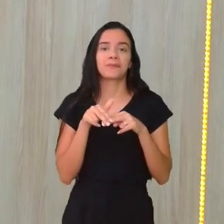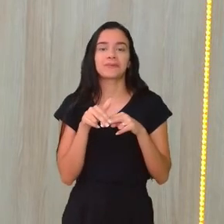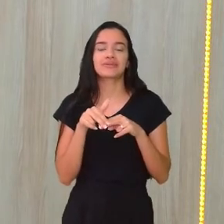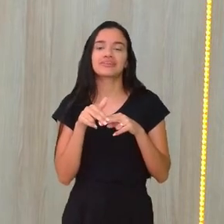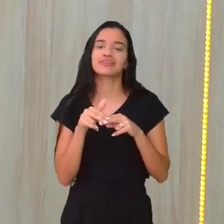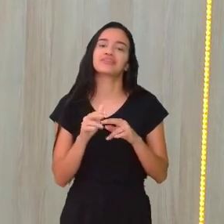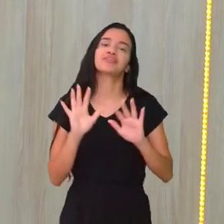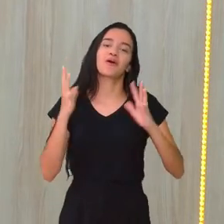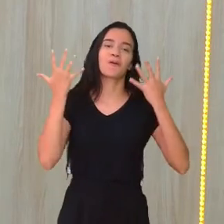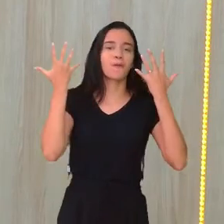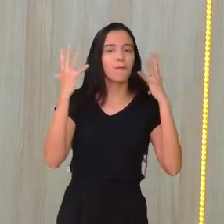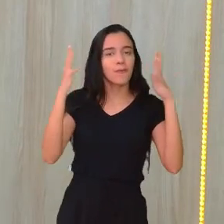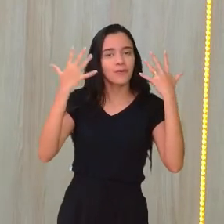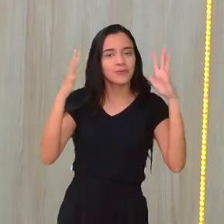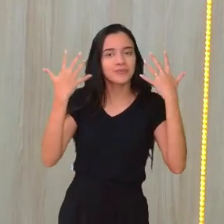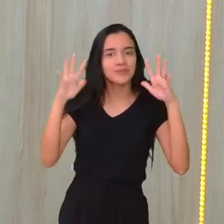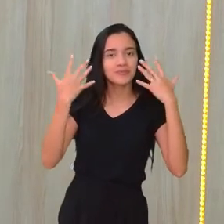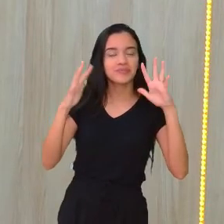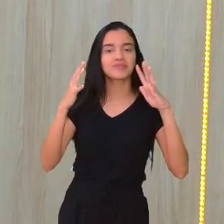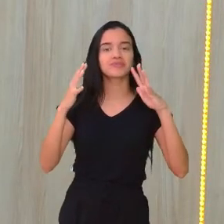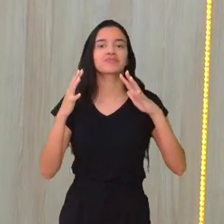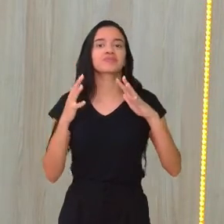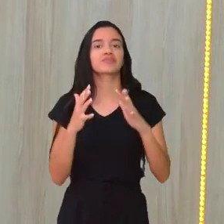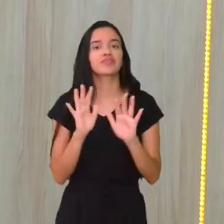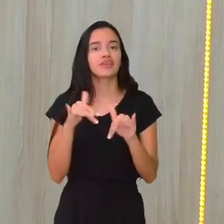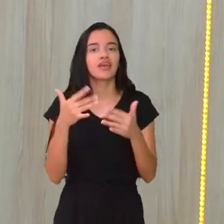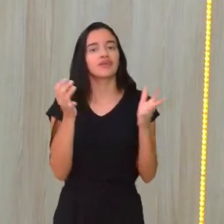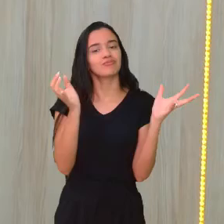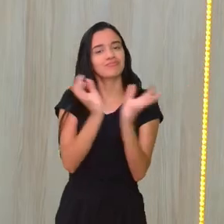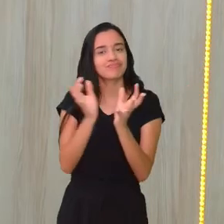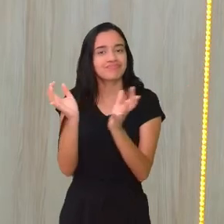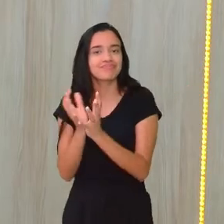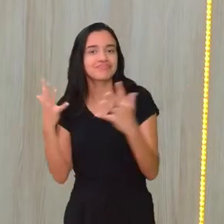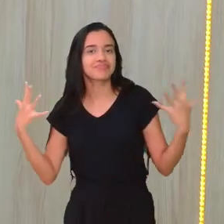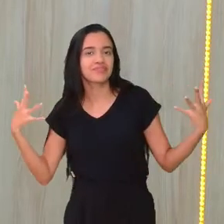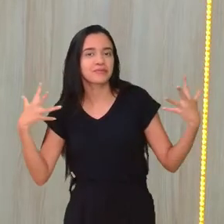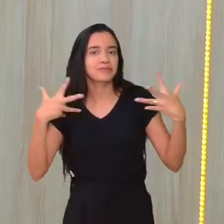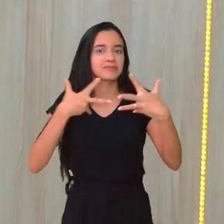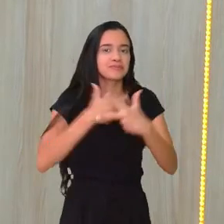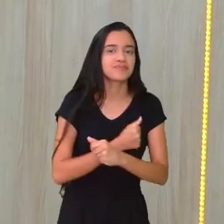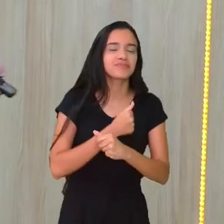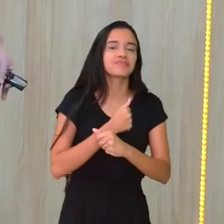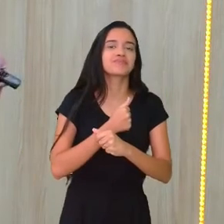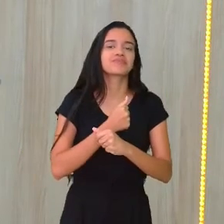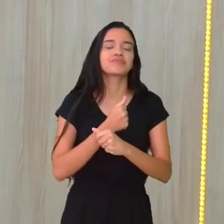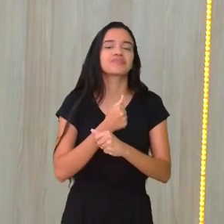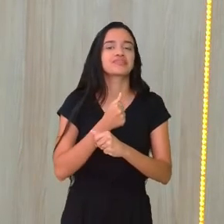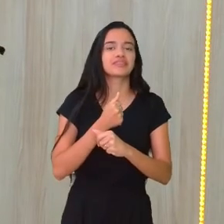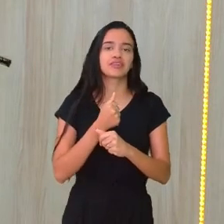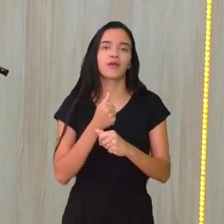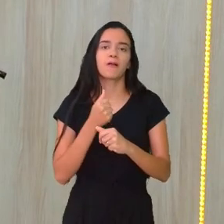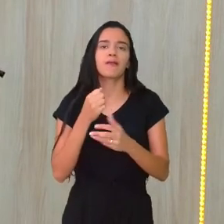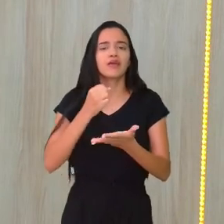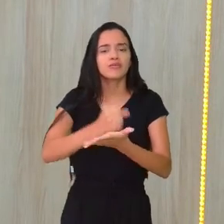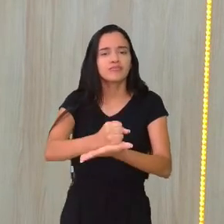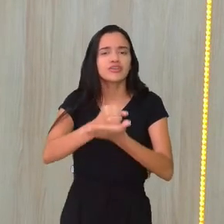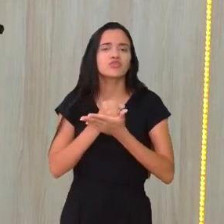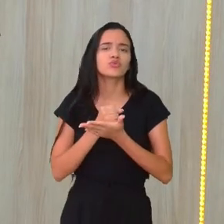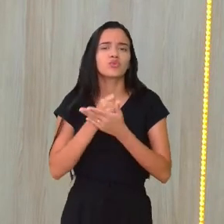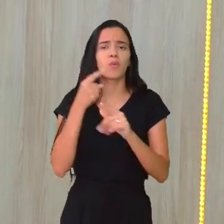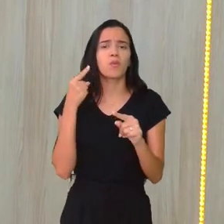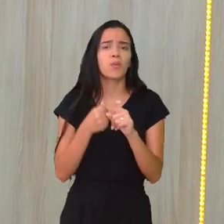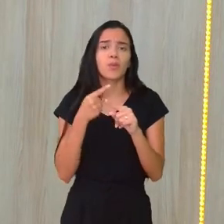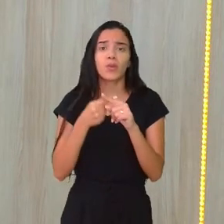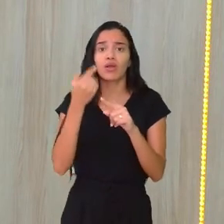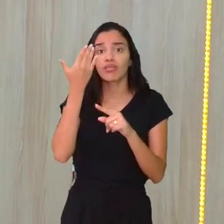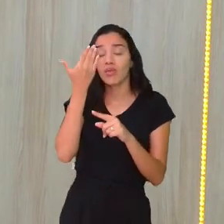essa comemoração para essa equipe maravilhosa que me ajuda tanto, porque eu não